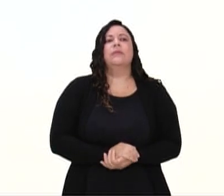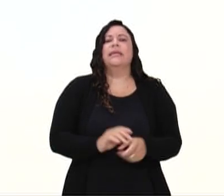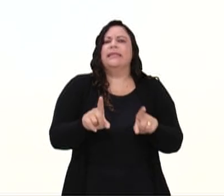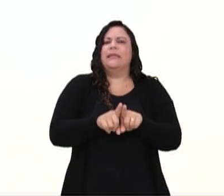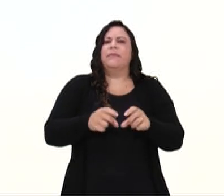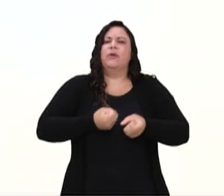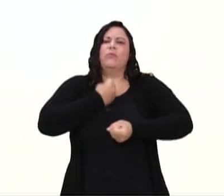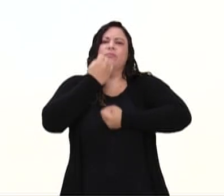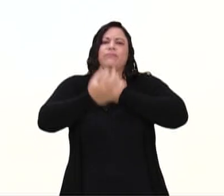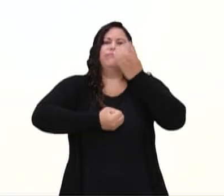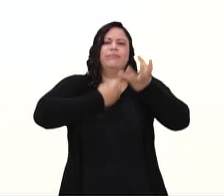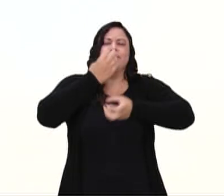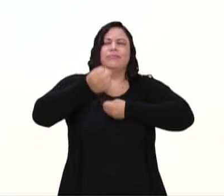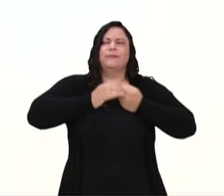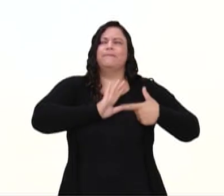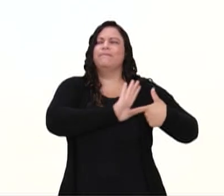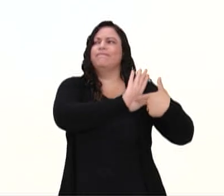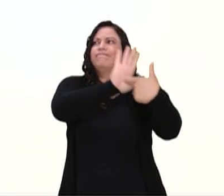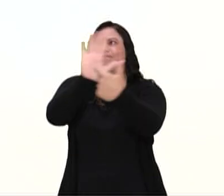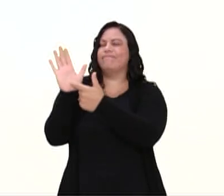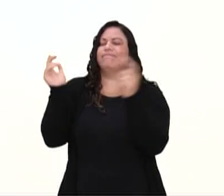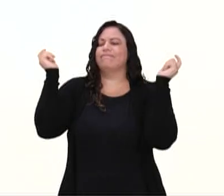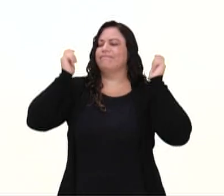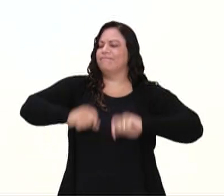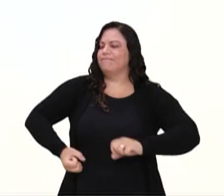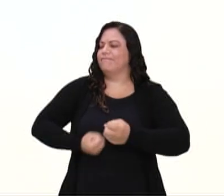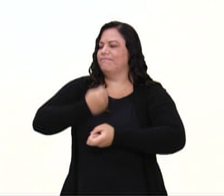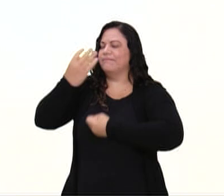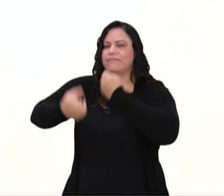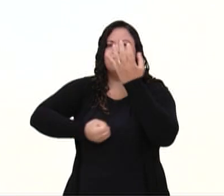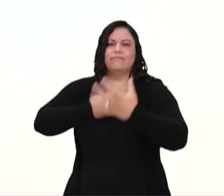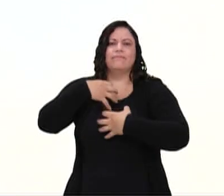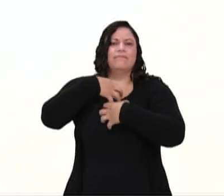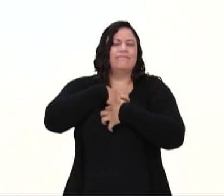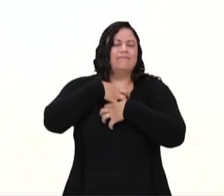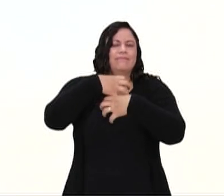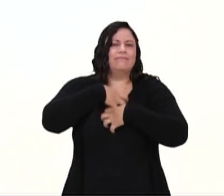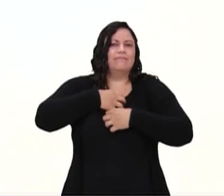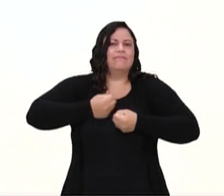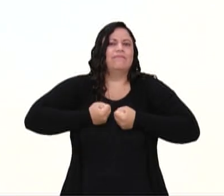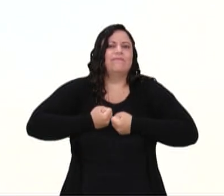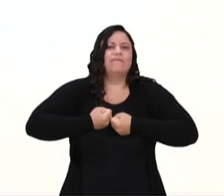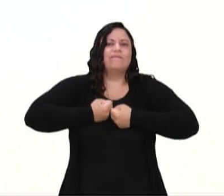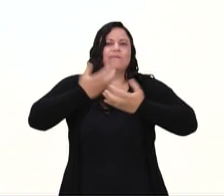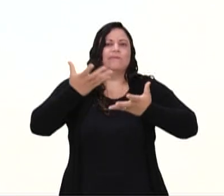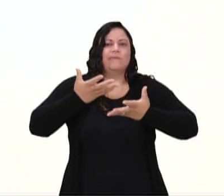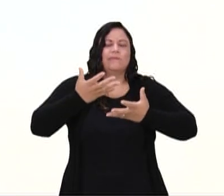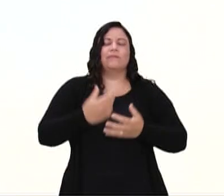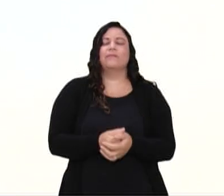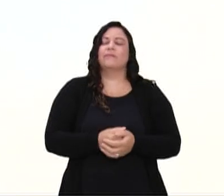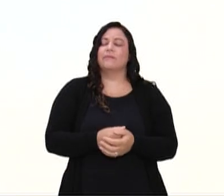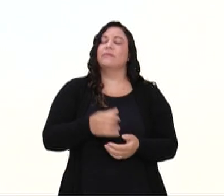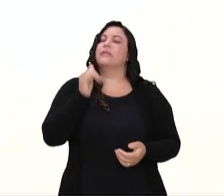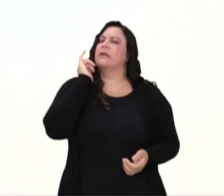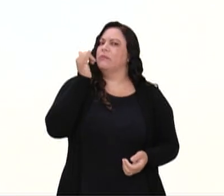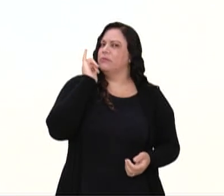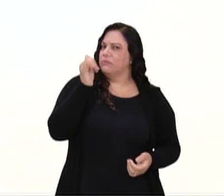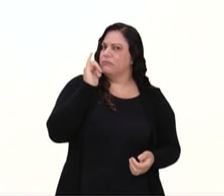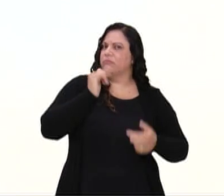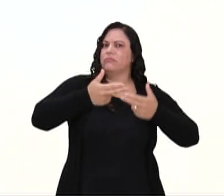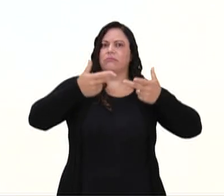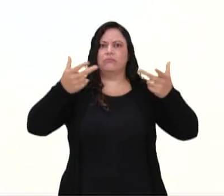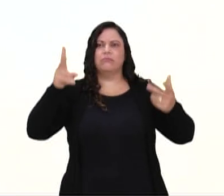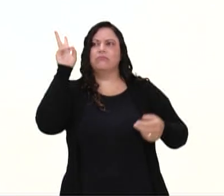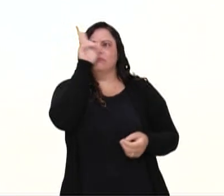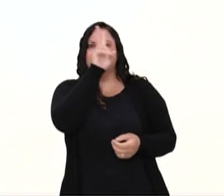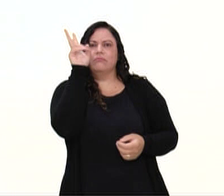expressão, né? Então, por meio da dança, eu posso expressar os meus sentimentos e contar uma história dançando. Isso que